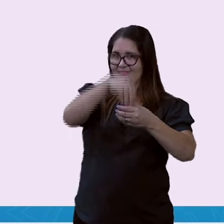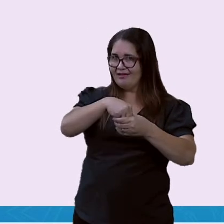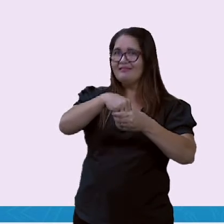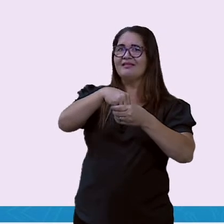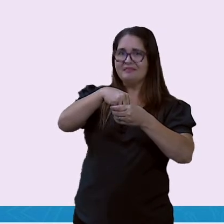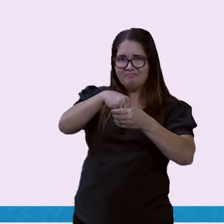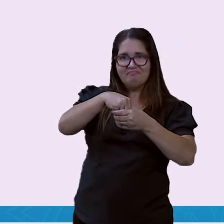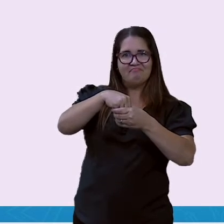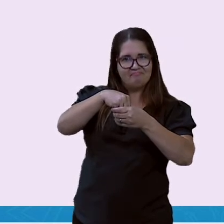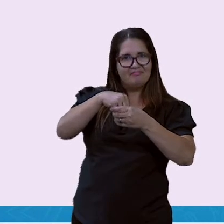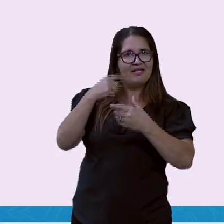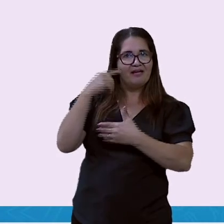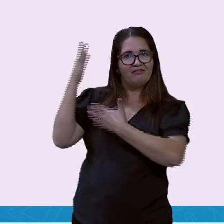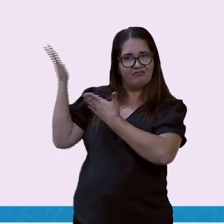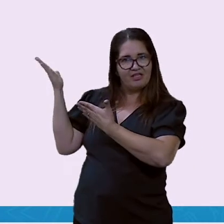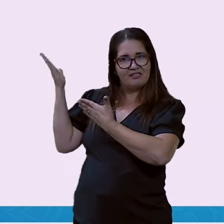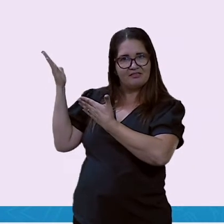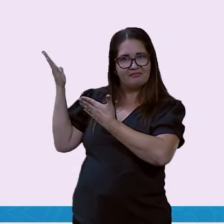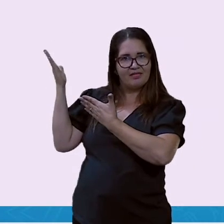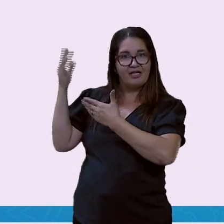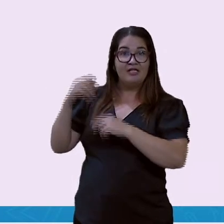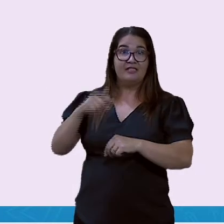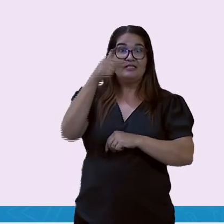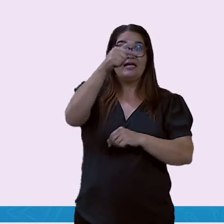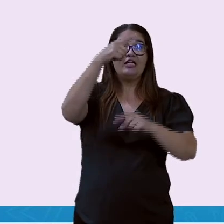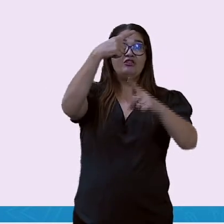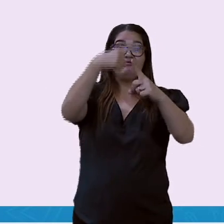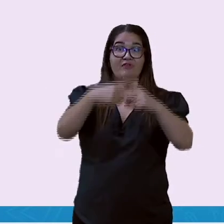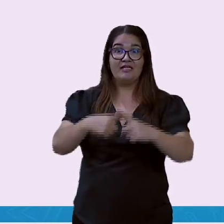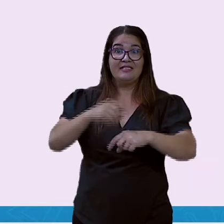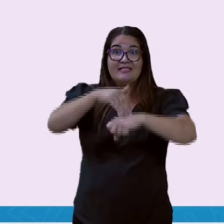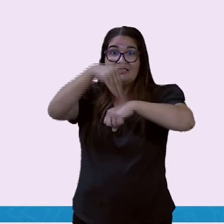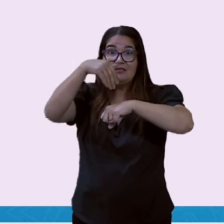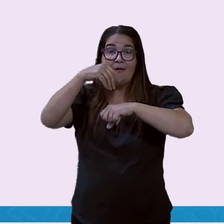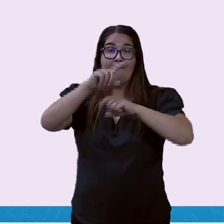vezes mais, hein? Um público sete vezes maior.